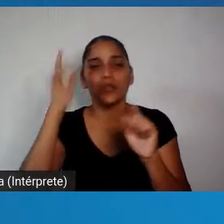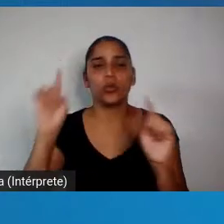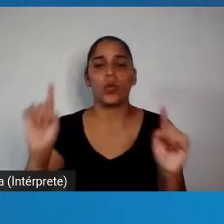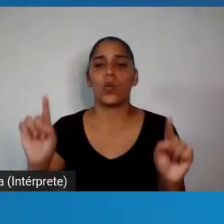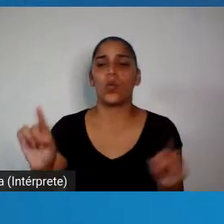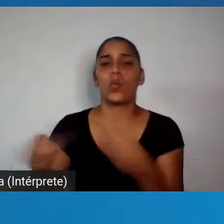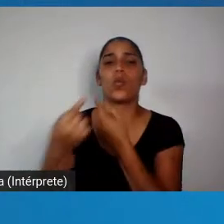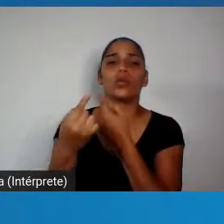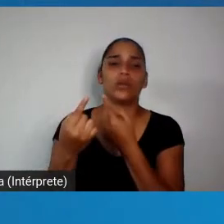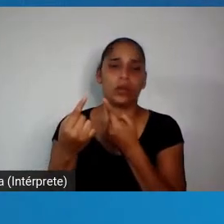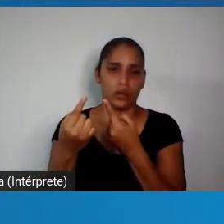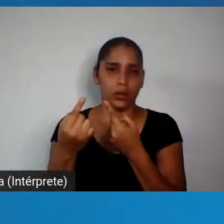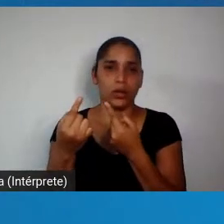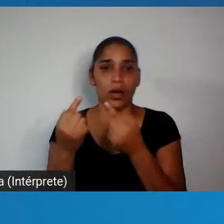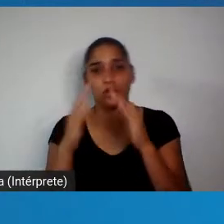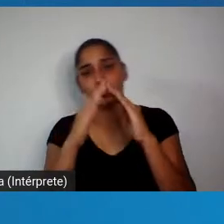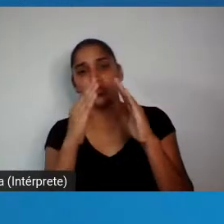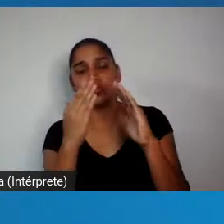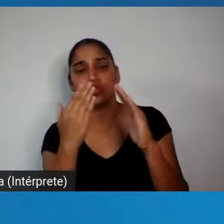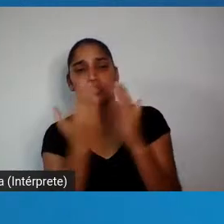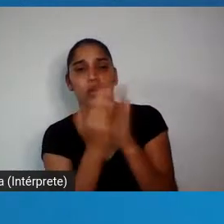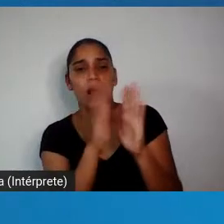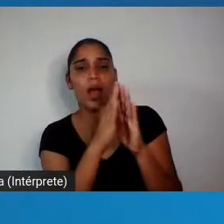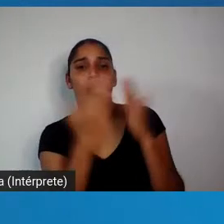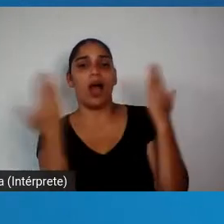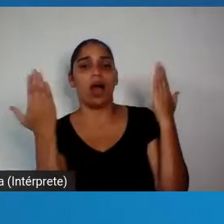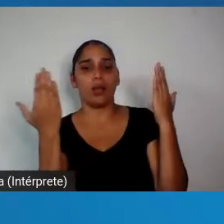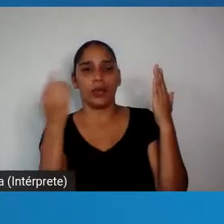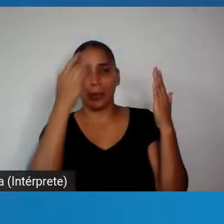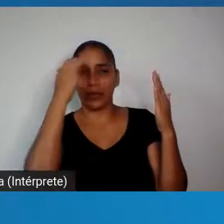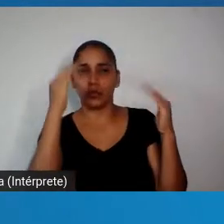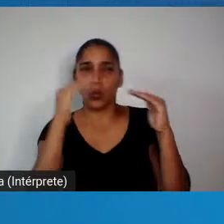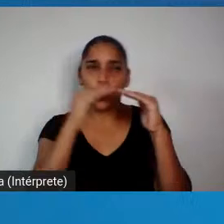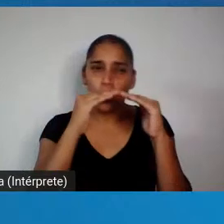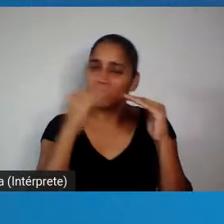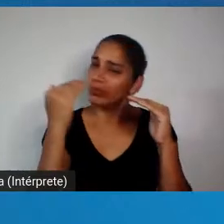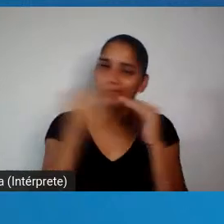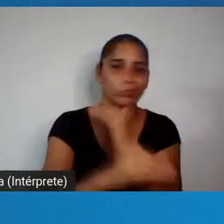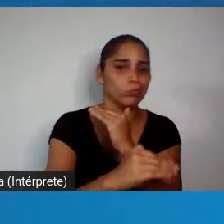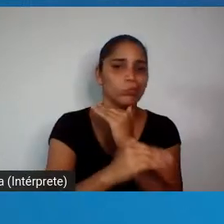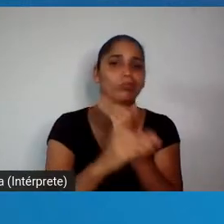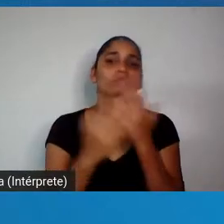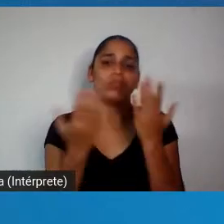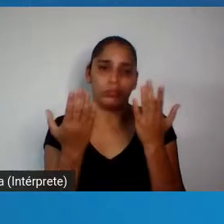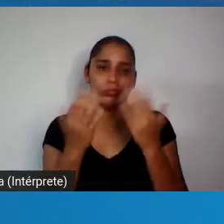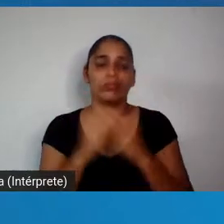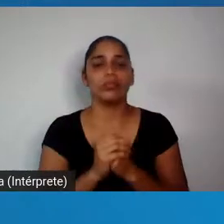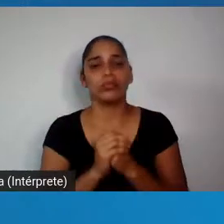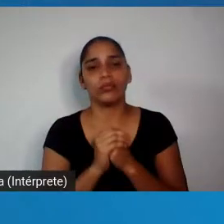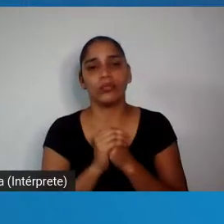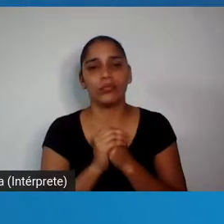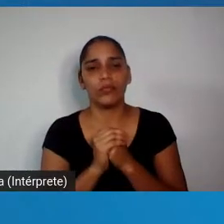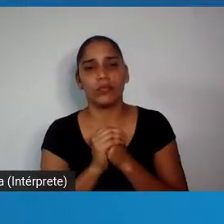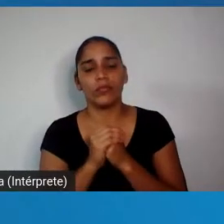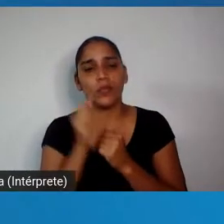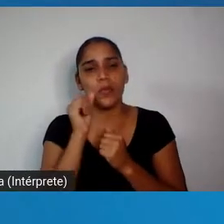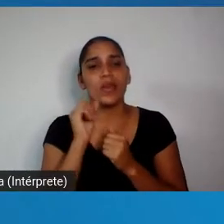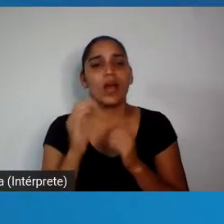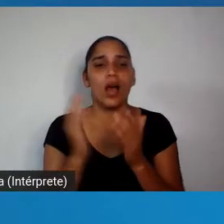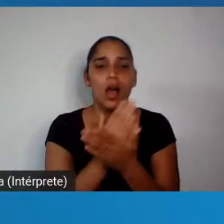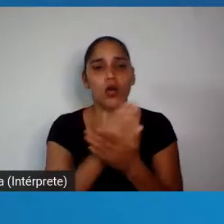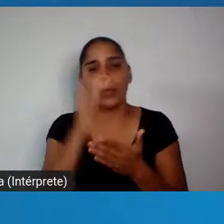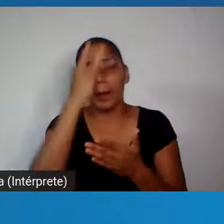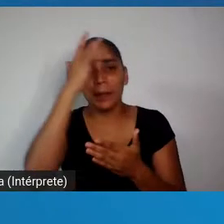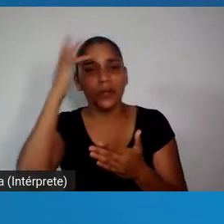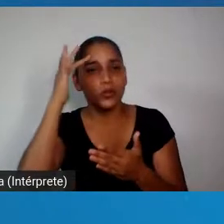das escolas abrirem, não só entre aqueles que são a favor do homeschooling, ou seja, aquelas pessoas que já vinham